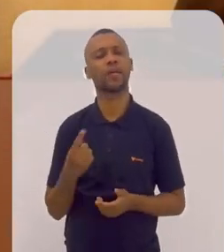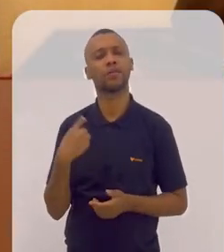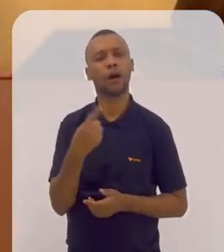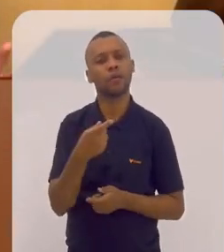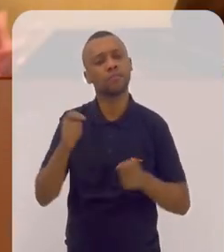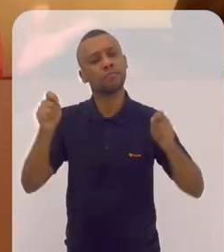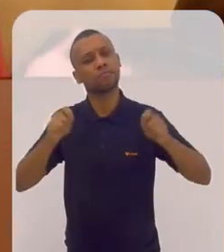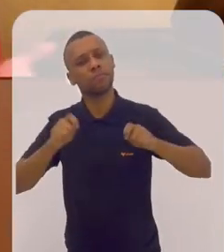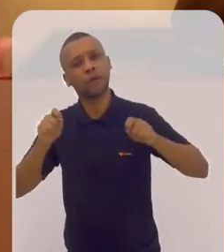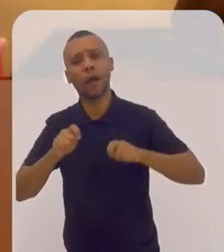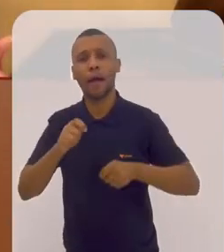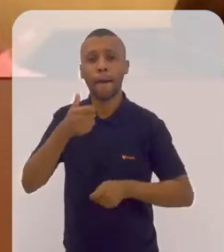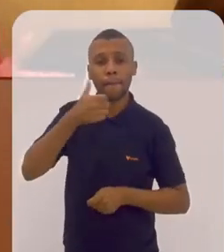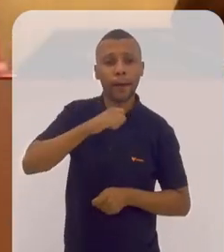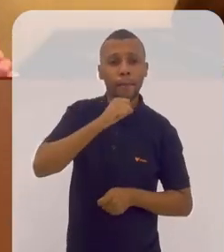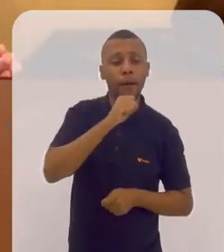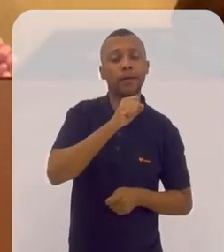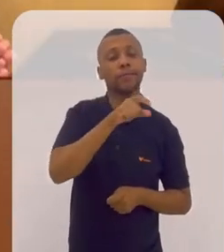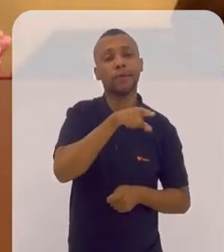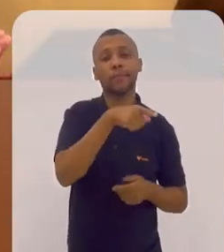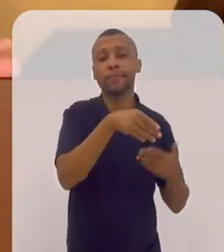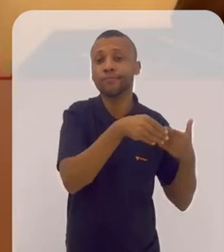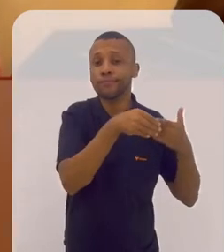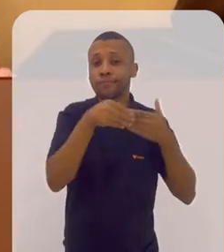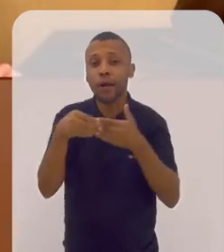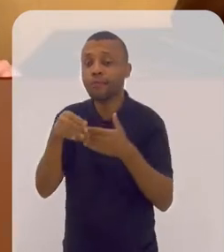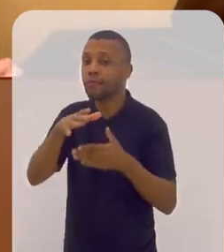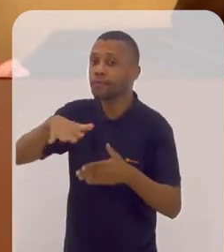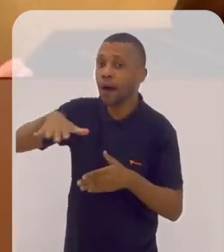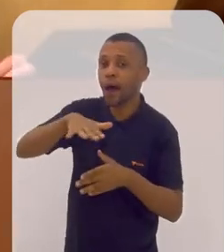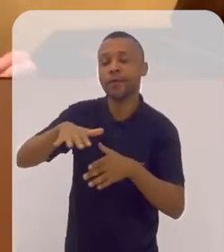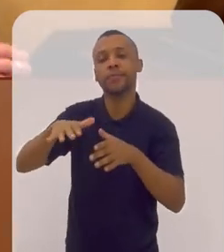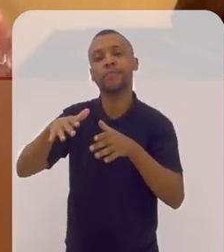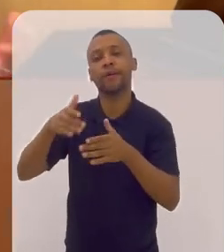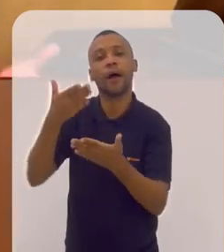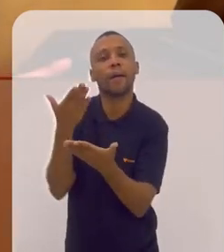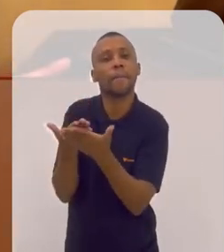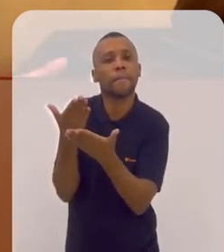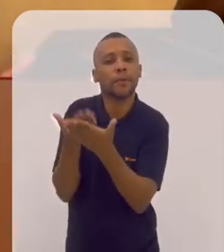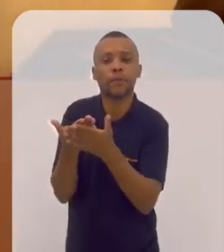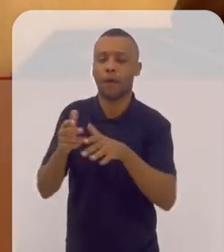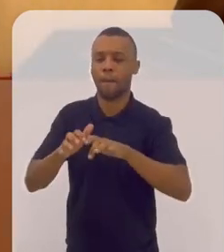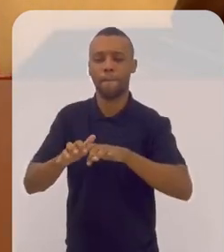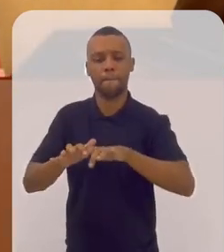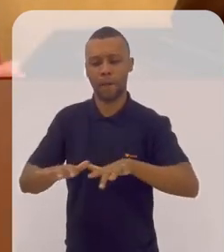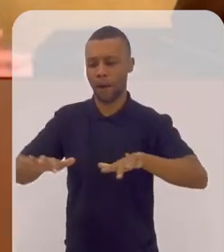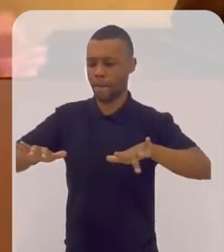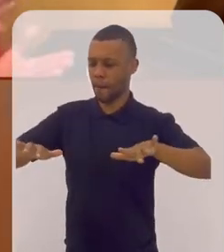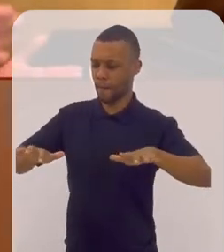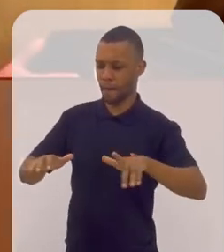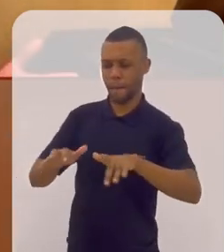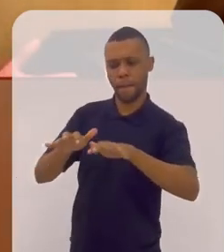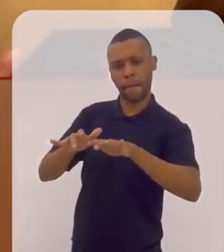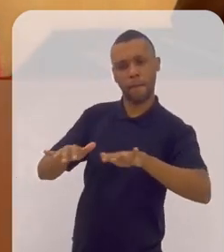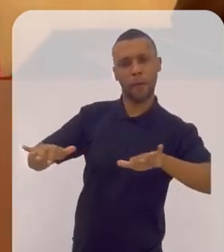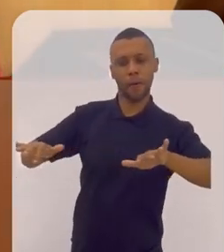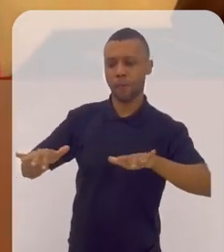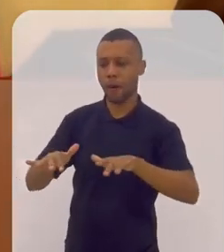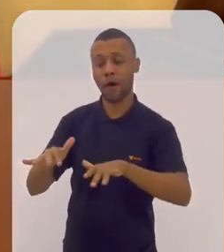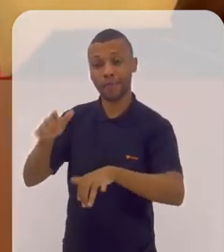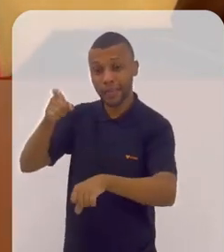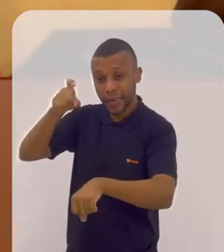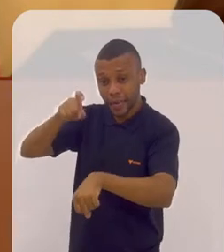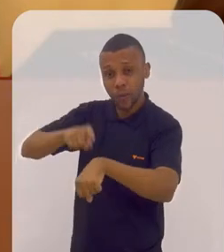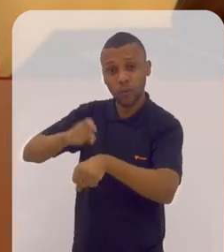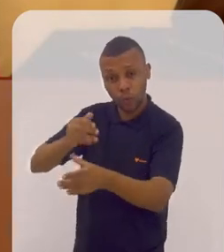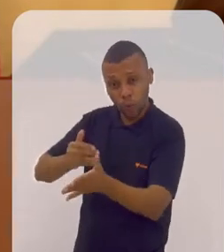podíamos, a mamãe, então, nos encaminhava para uma aula de musicalização, uma aula de piano. E foi daí que eu comecei